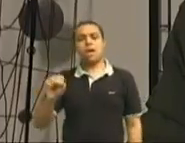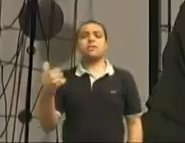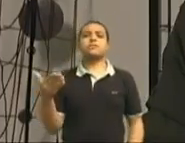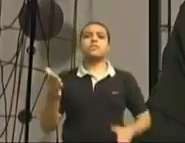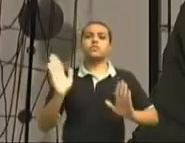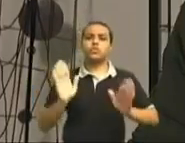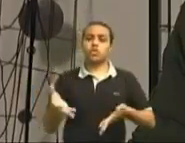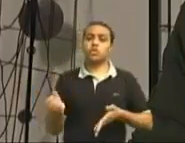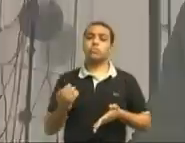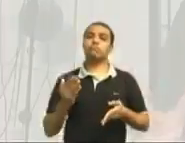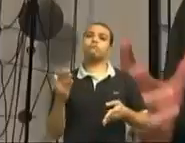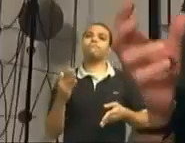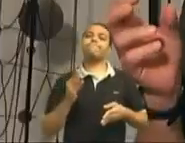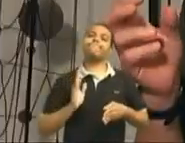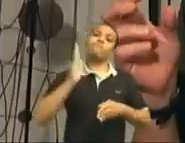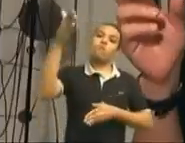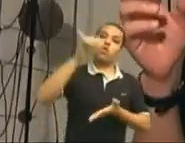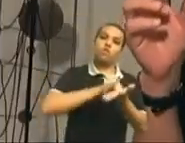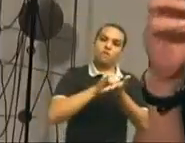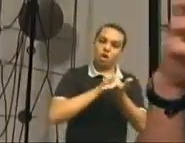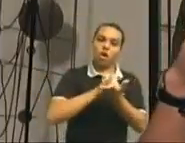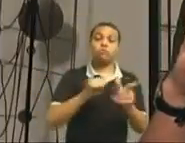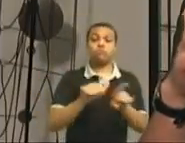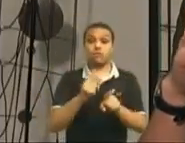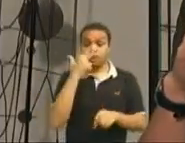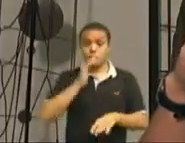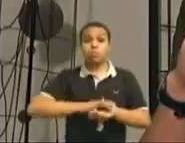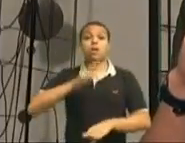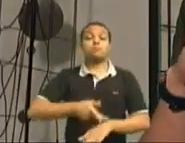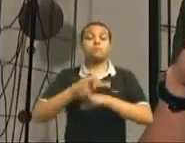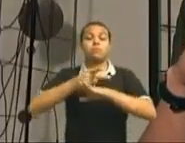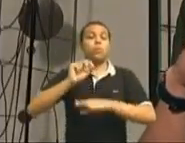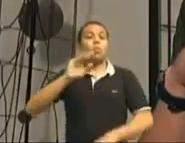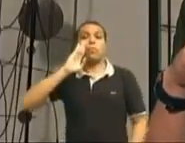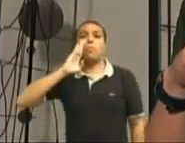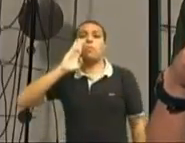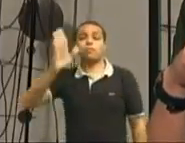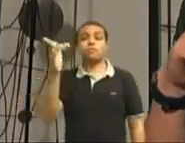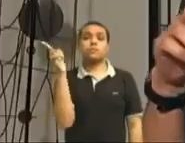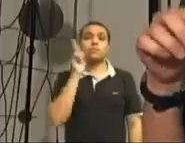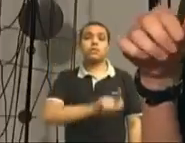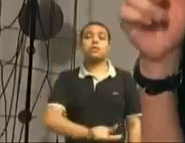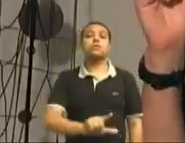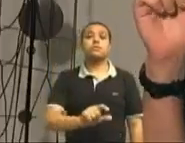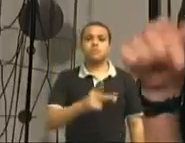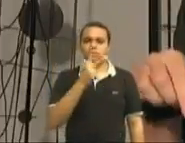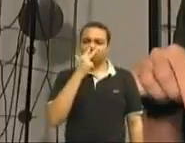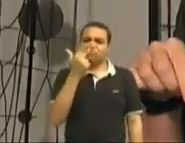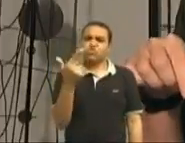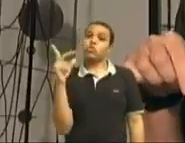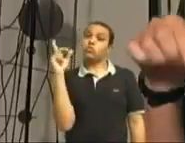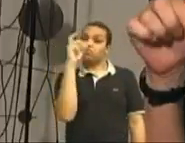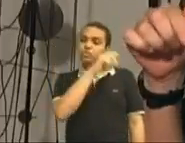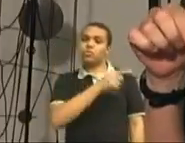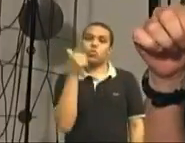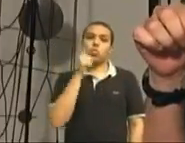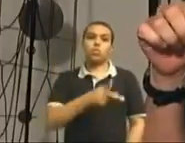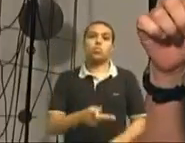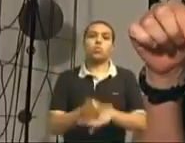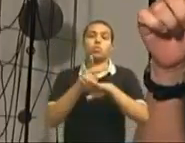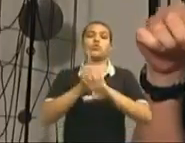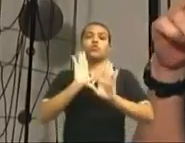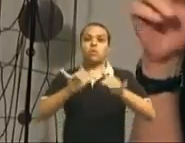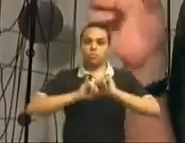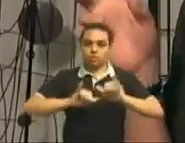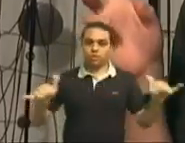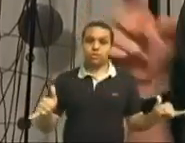Nova York. Tem uma coisa curiosa, eu acho que o prêmio mais importante que ele ganhou e é um dos raros prêmios que